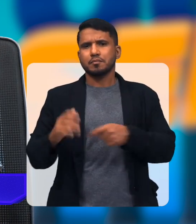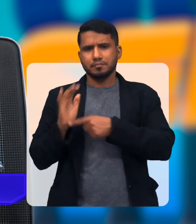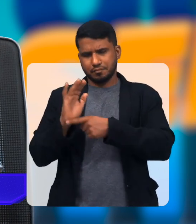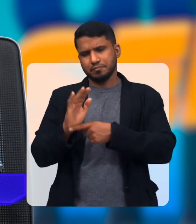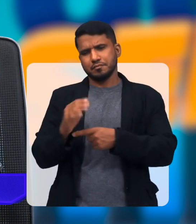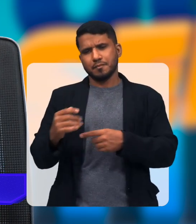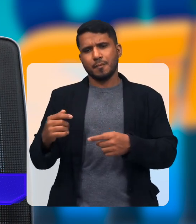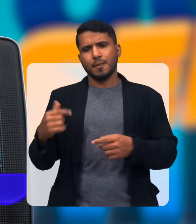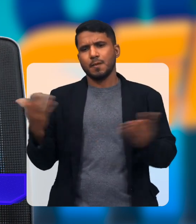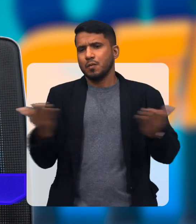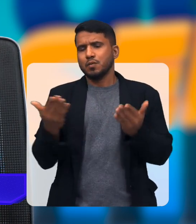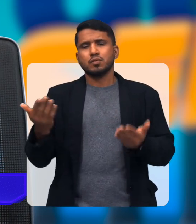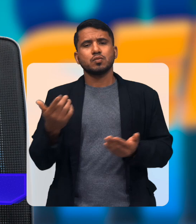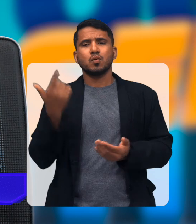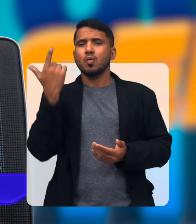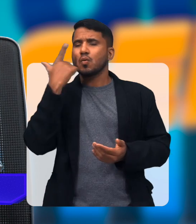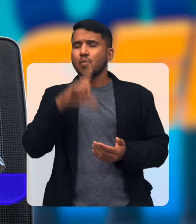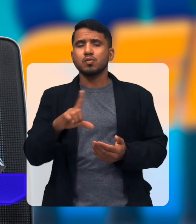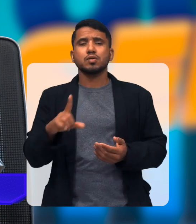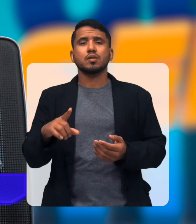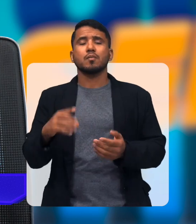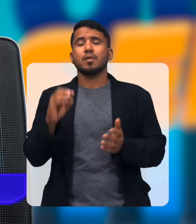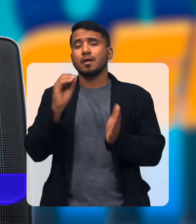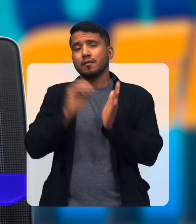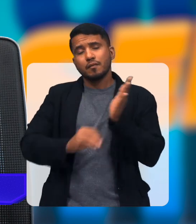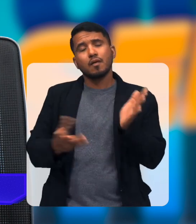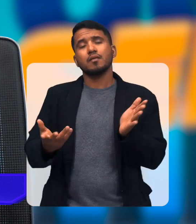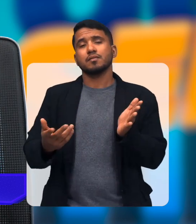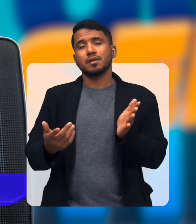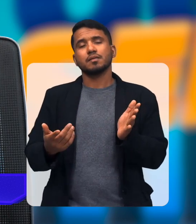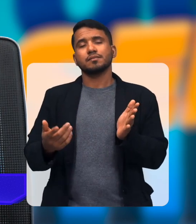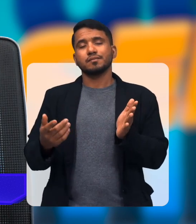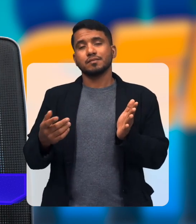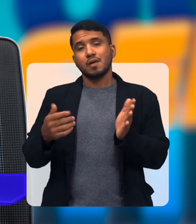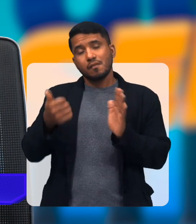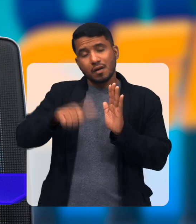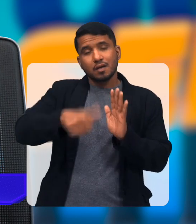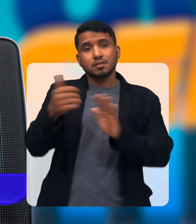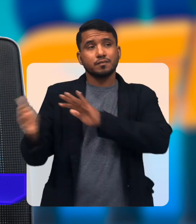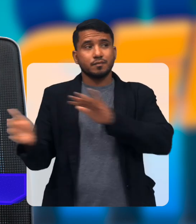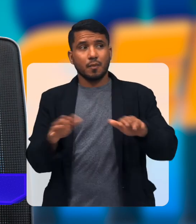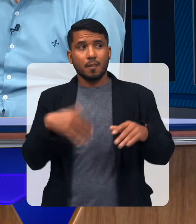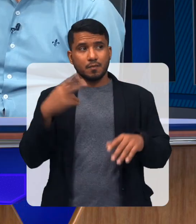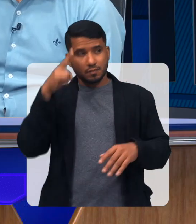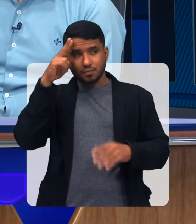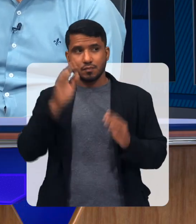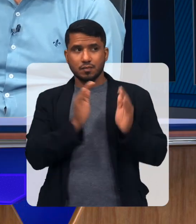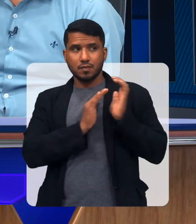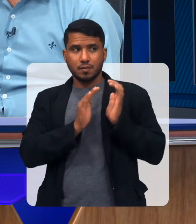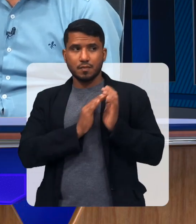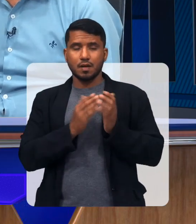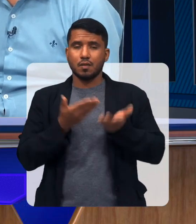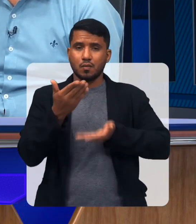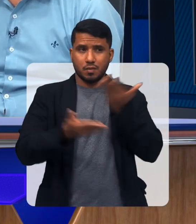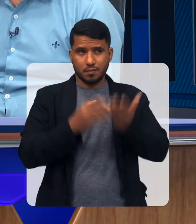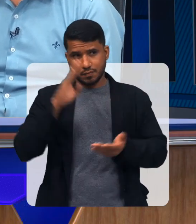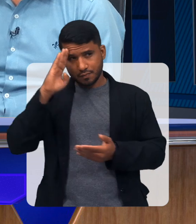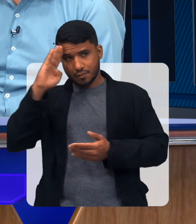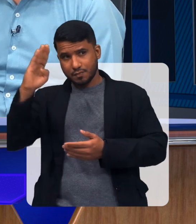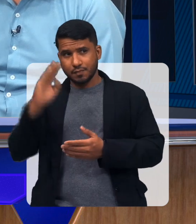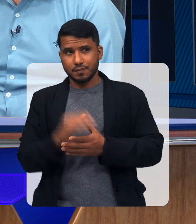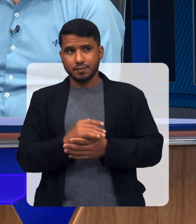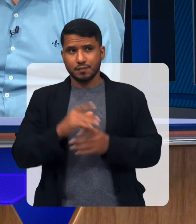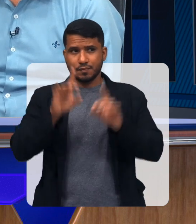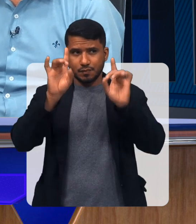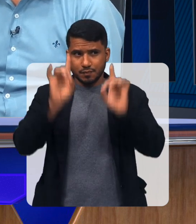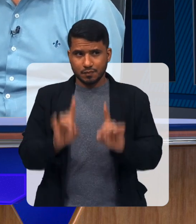acredito que vão entrar muitos que necessitam E hoje não estão conseguindo por conta disso Nessa história, por exemplo, que as APAES